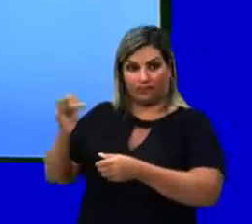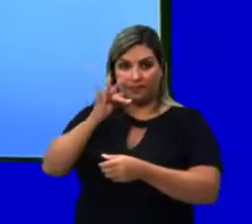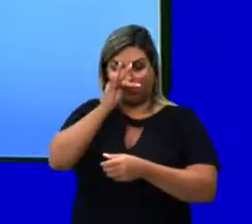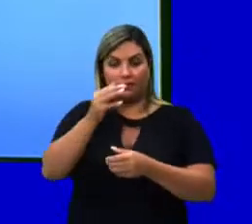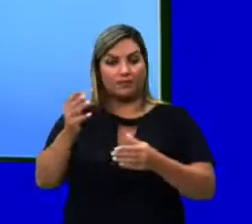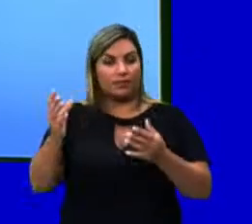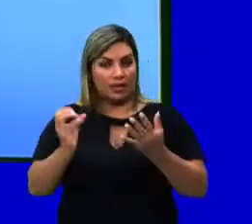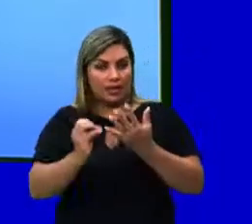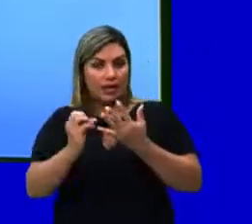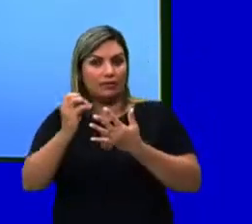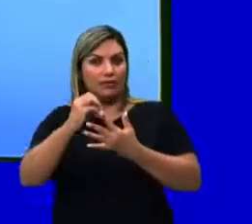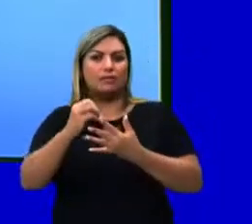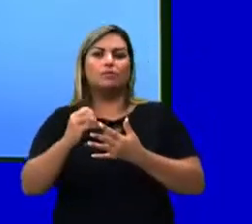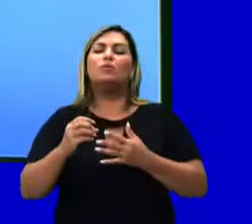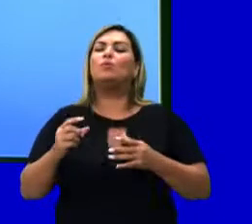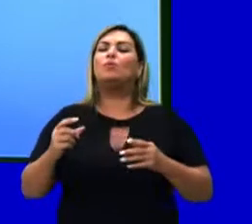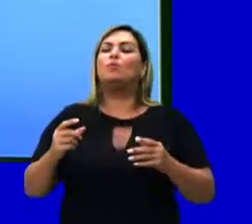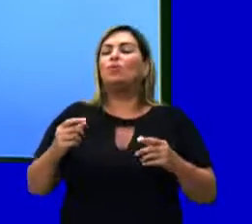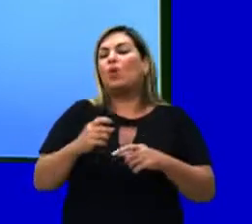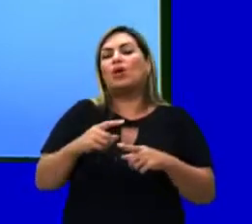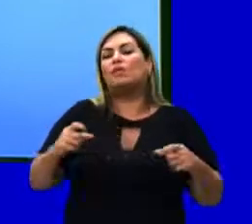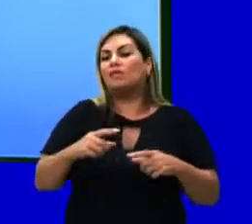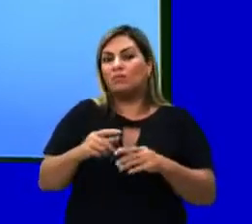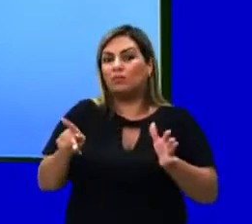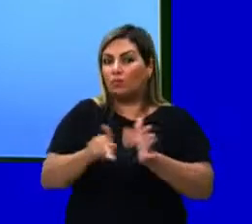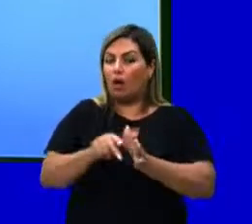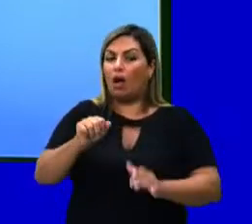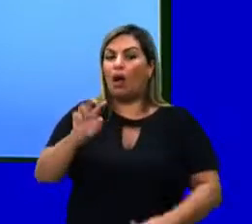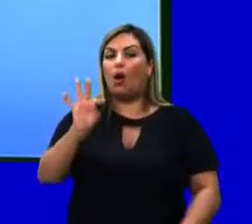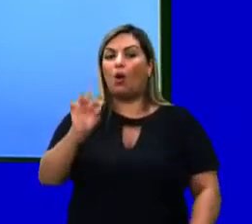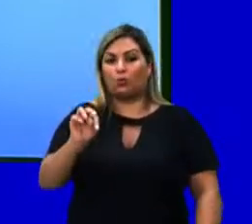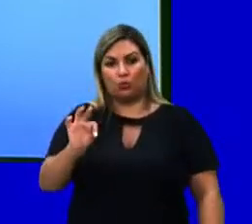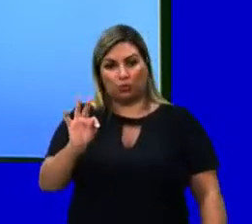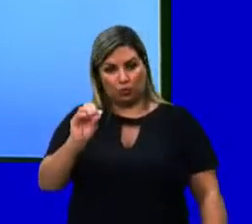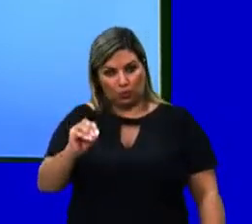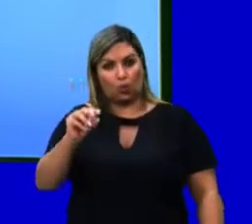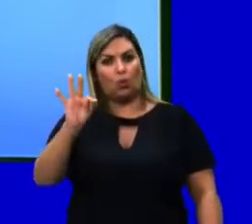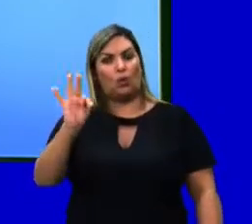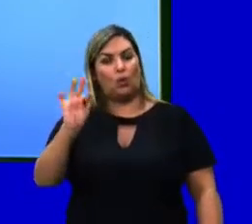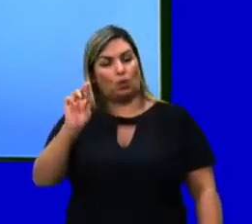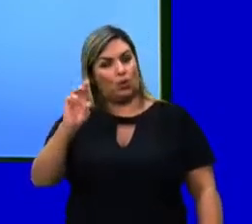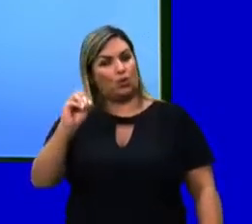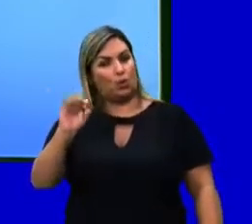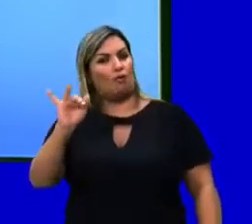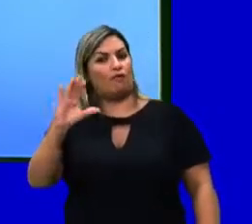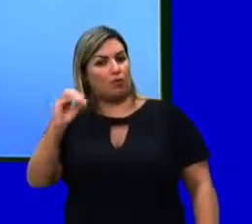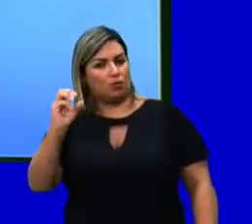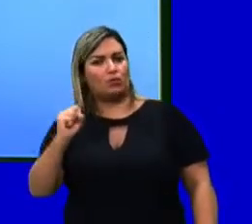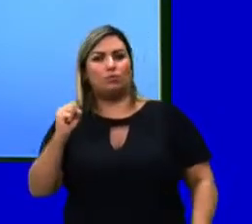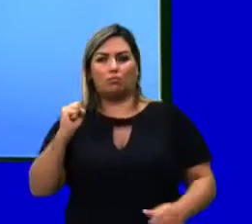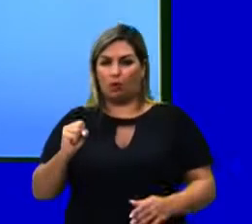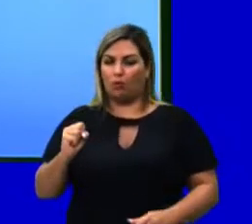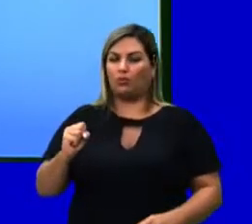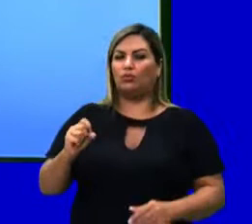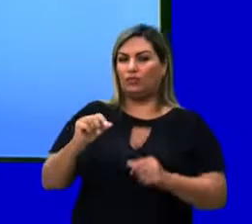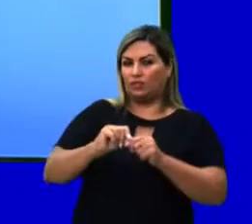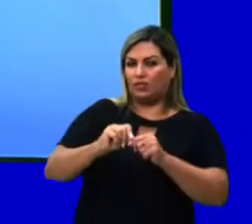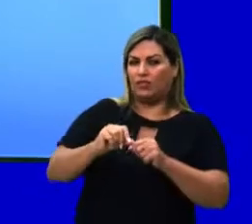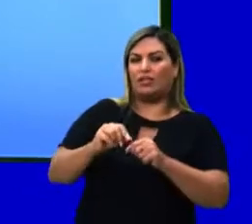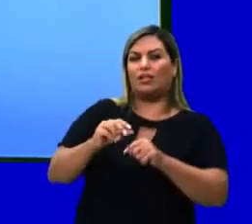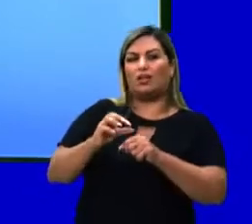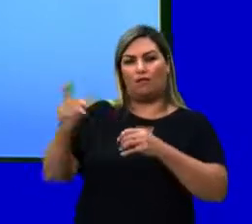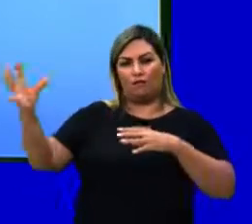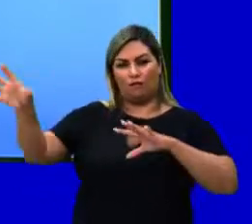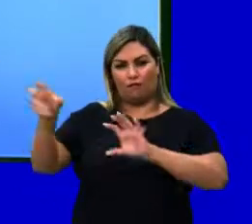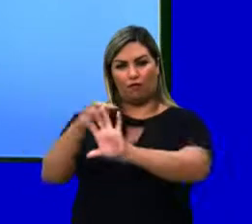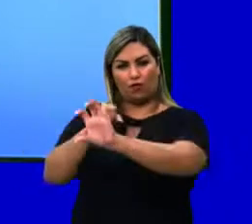alimentares são os organismos autotróficos. E eles podem ser fotossintetizantes, quando eles